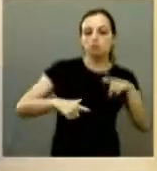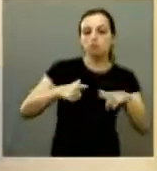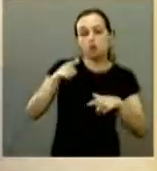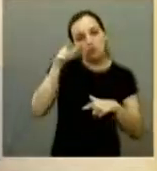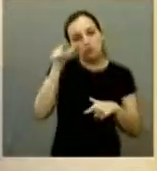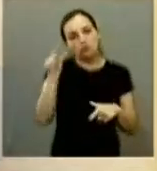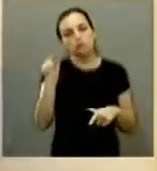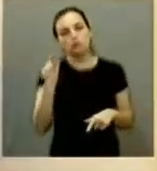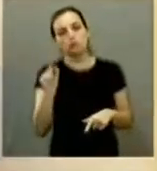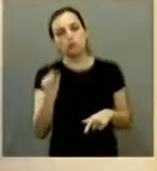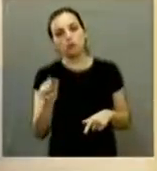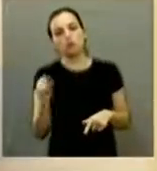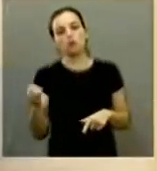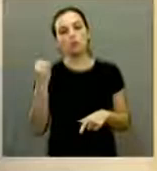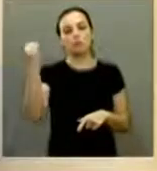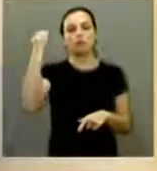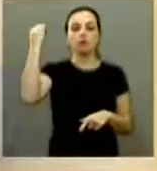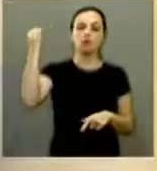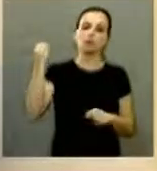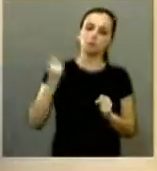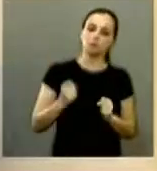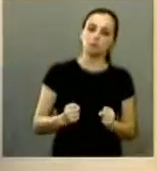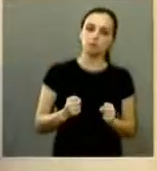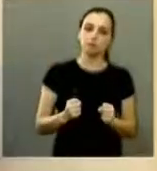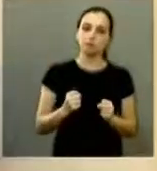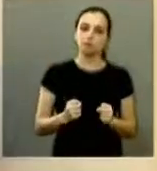interesse na área acho que vai ser importante para poder